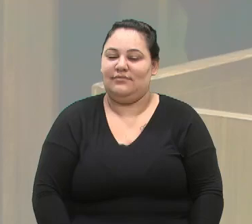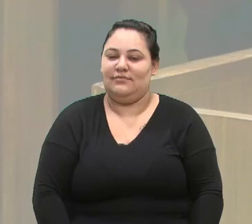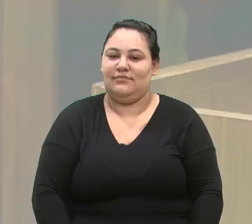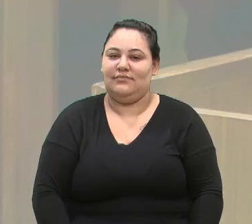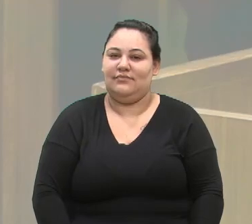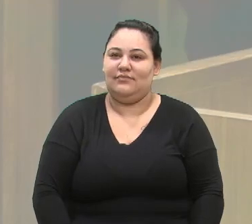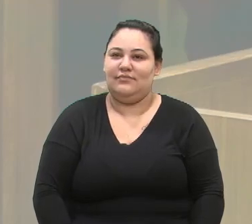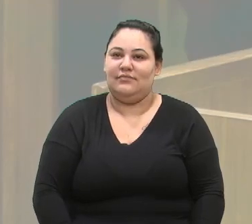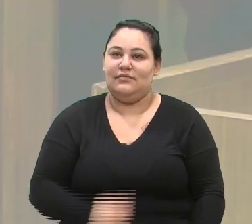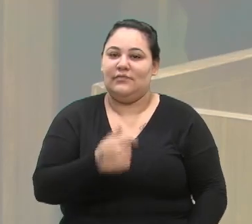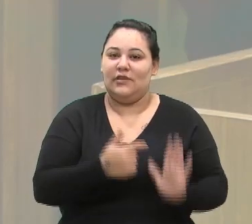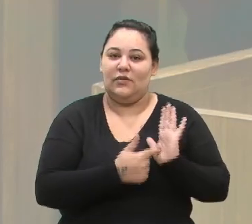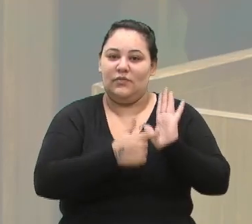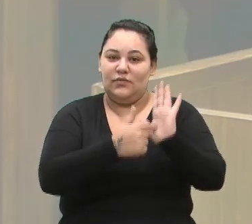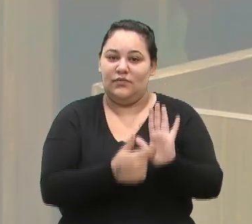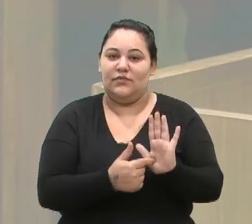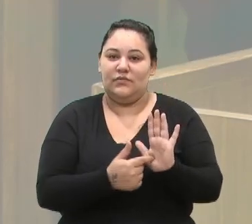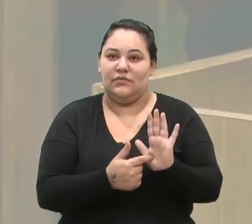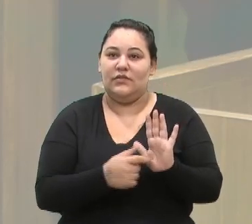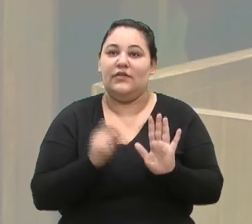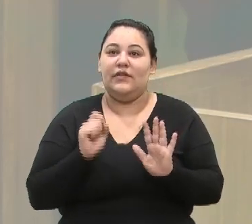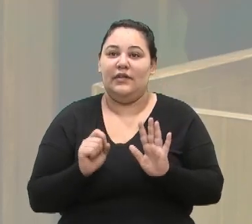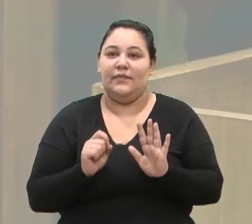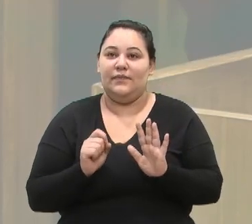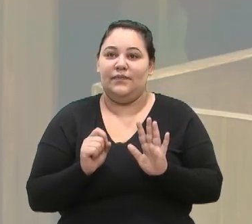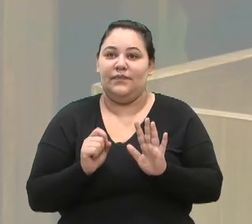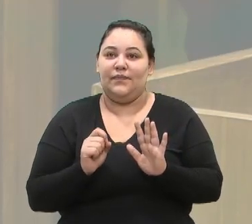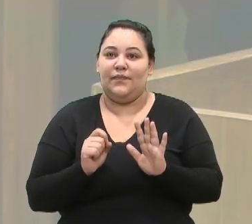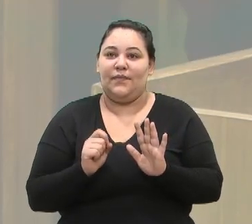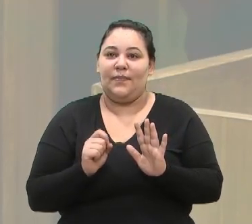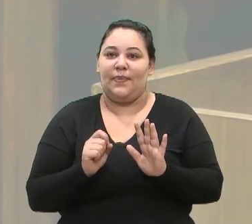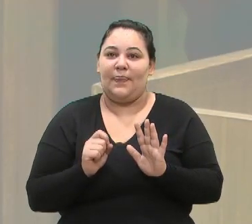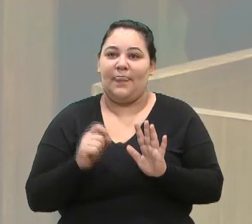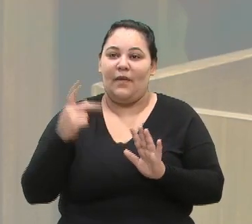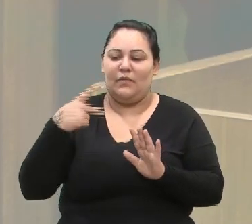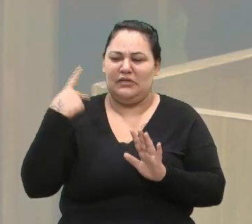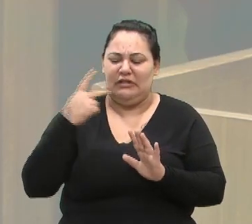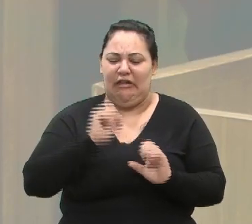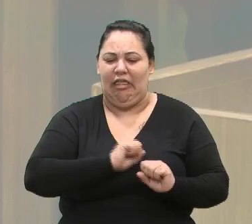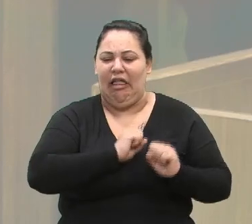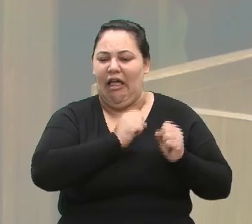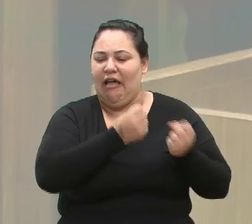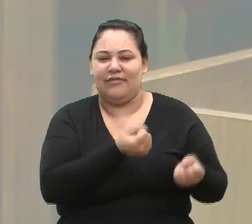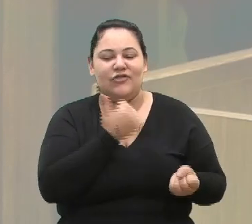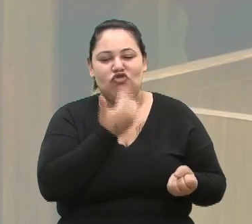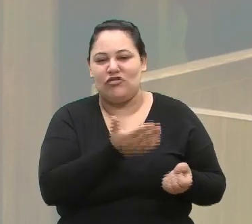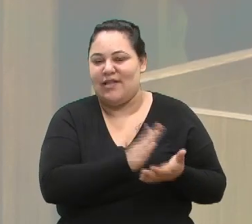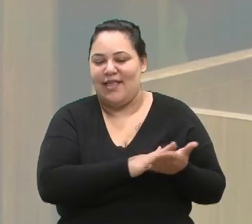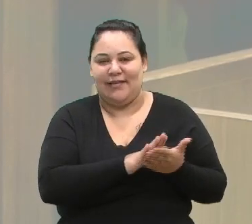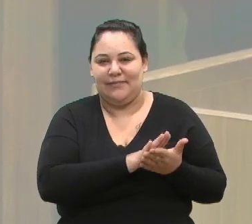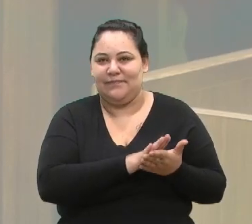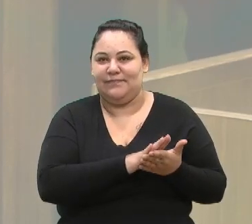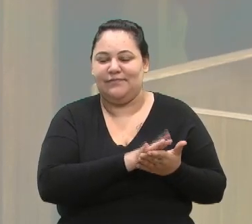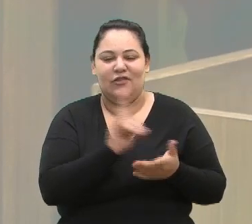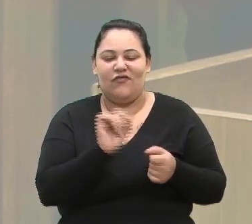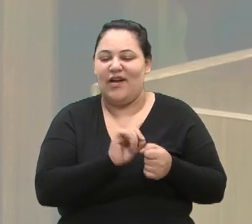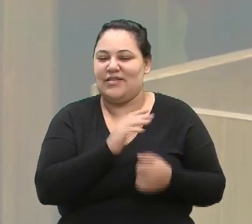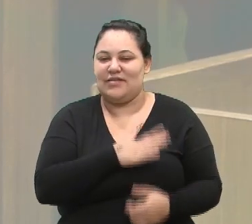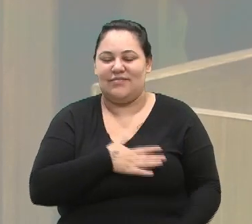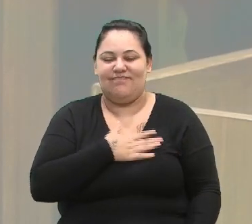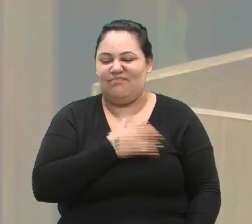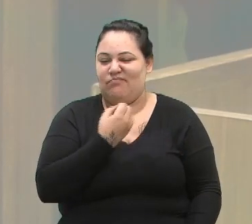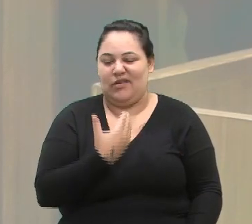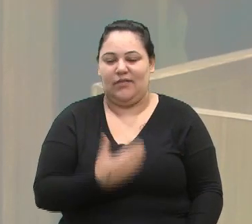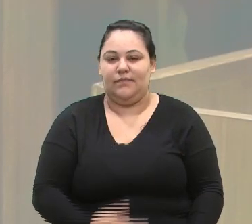Então, uma demonstração de que o extremismo, a raiva, o ódio não faz bem. Então, lá de Rancho